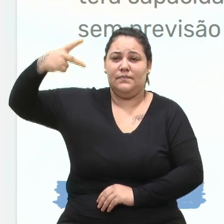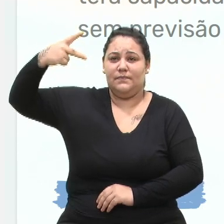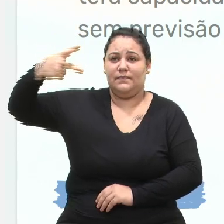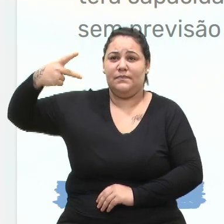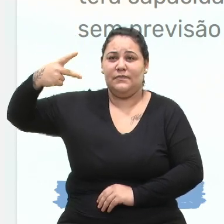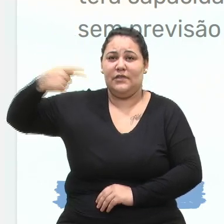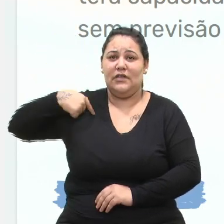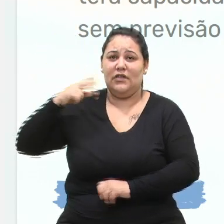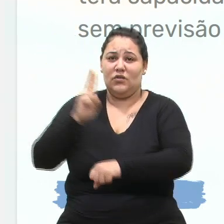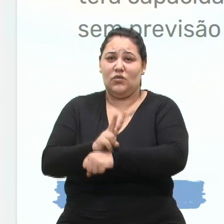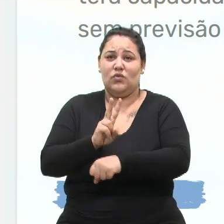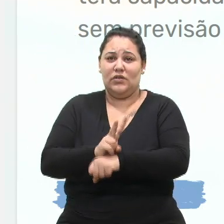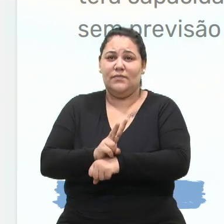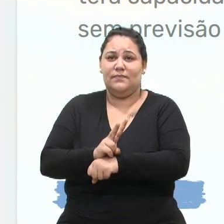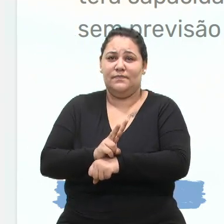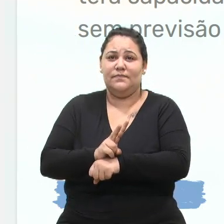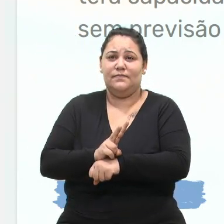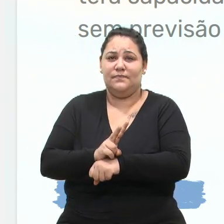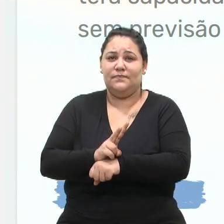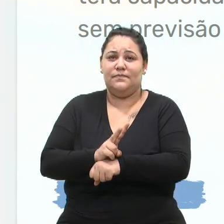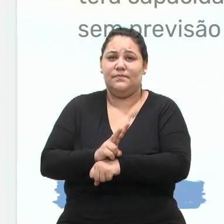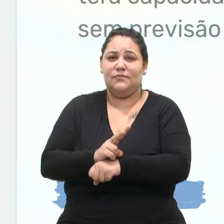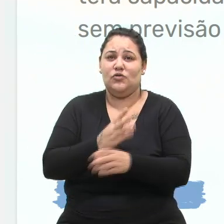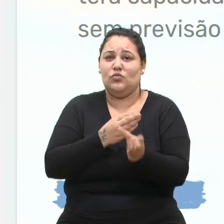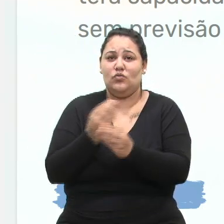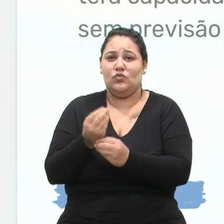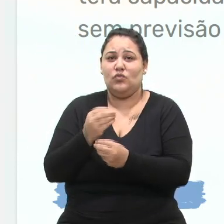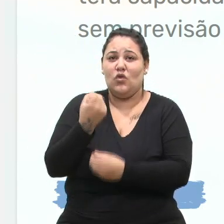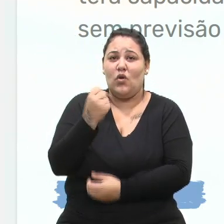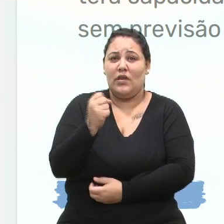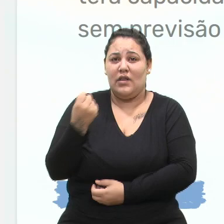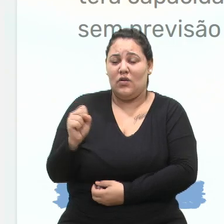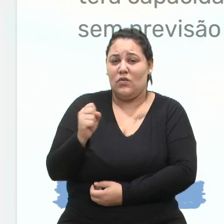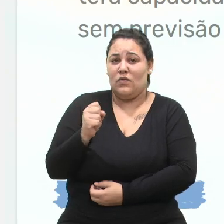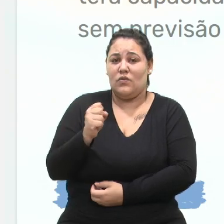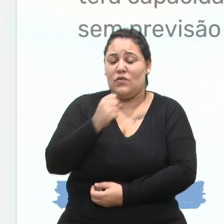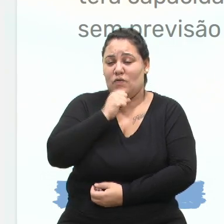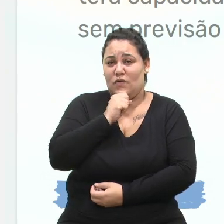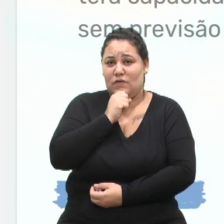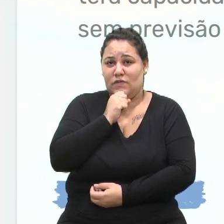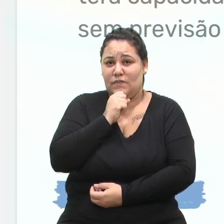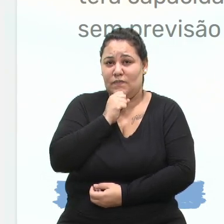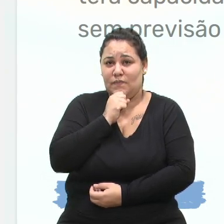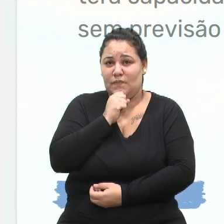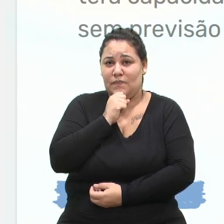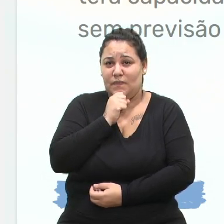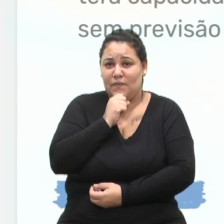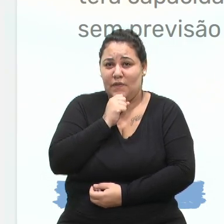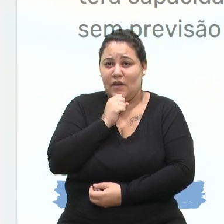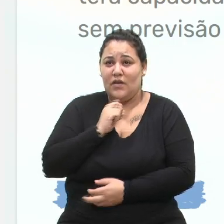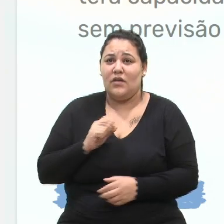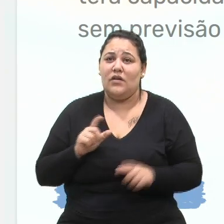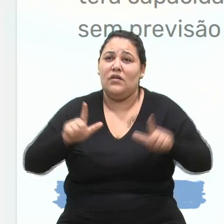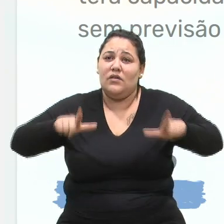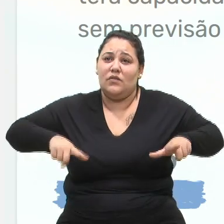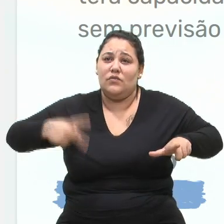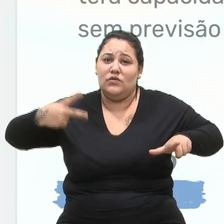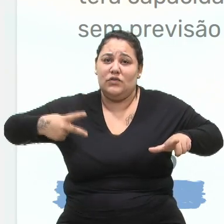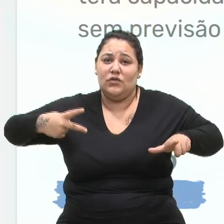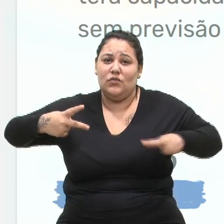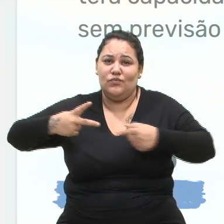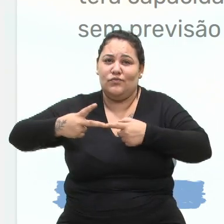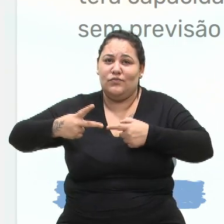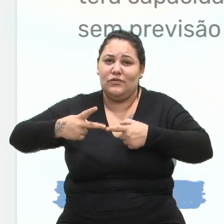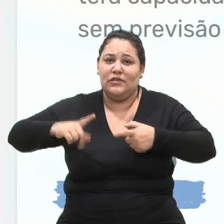custeados a grande maioria pelo poder público, pelo município, e o Recanto da Compaixão, que terá capacidade para abrigar até